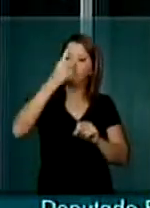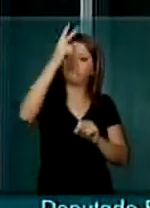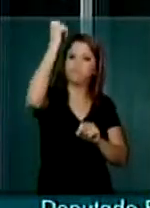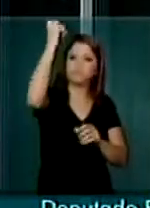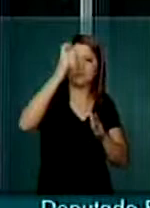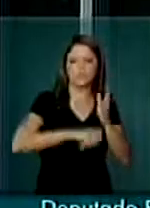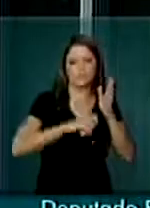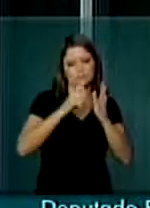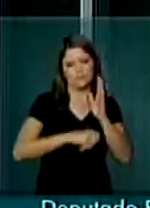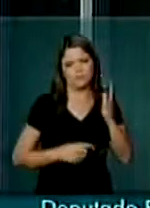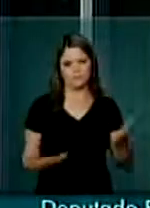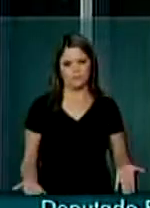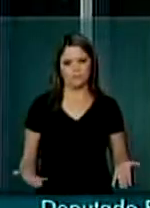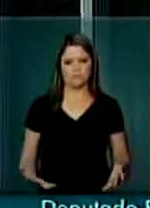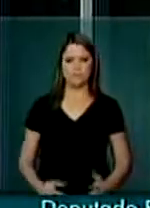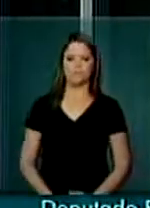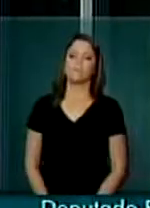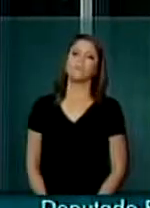no Brasil.